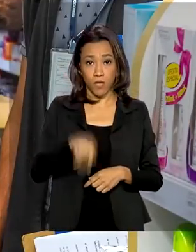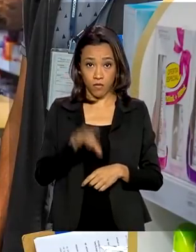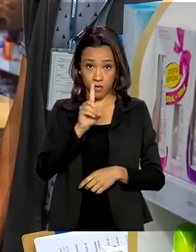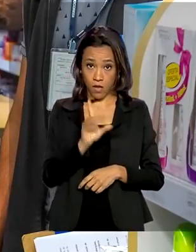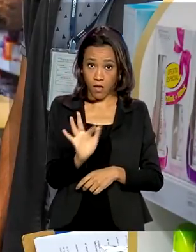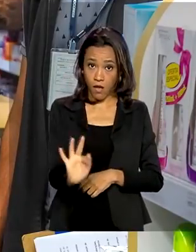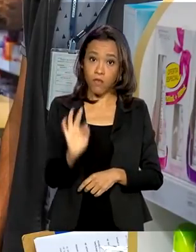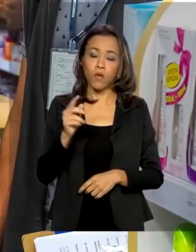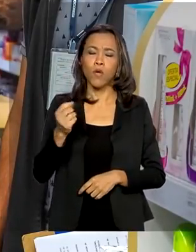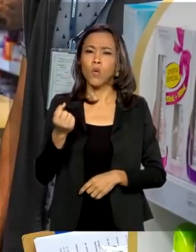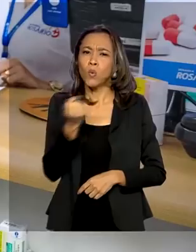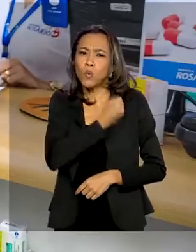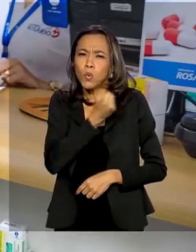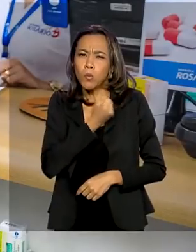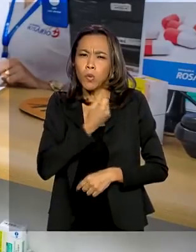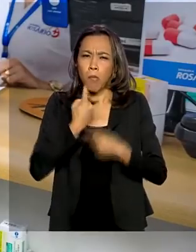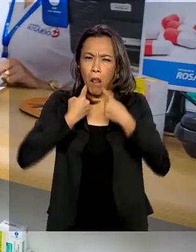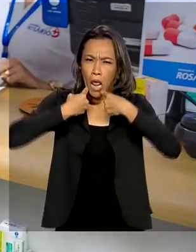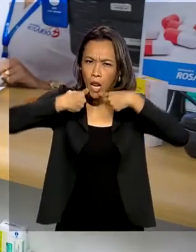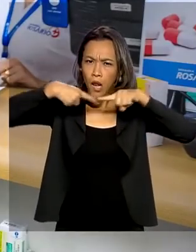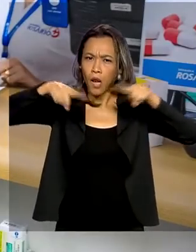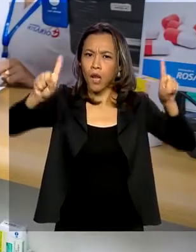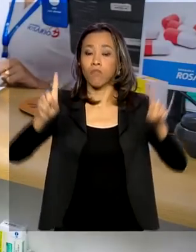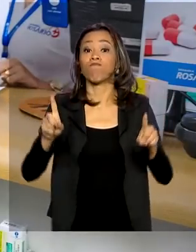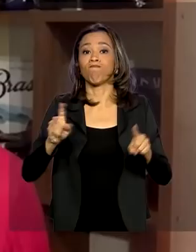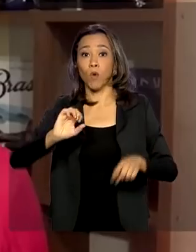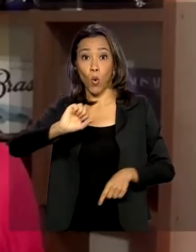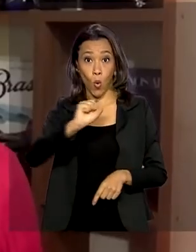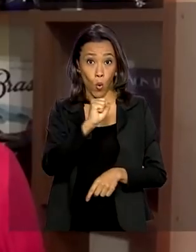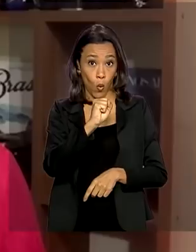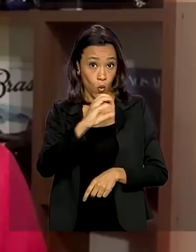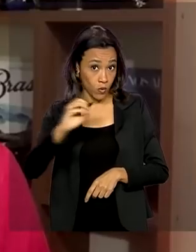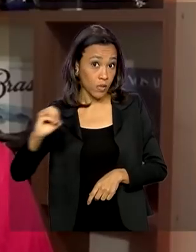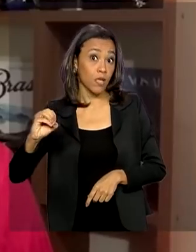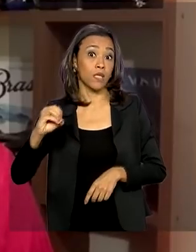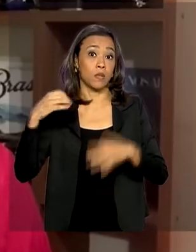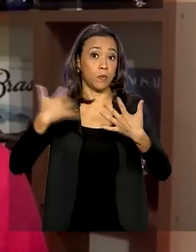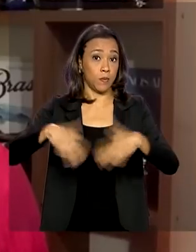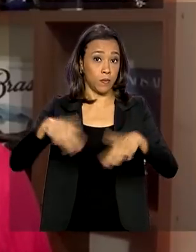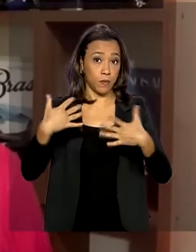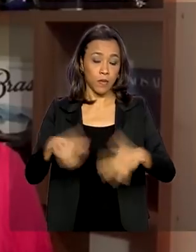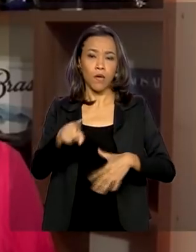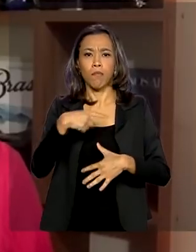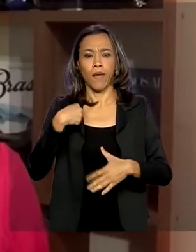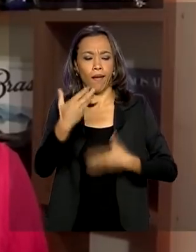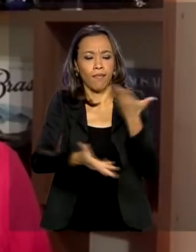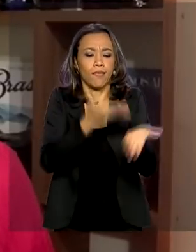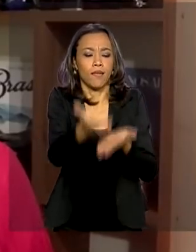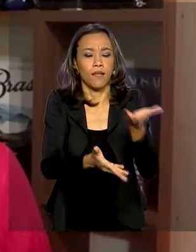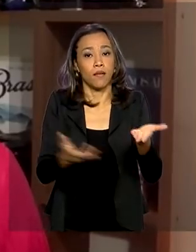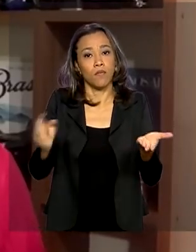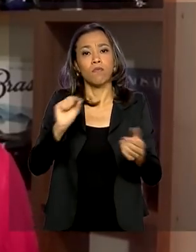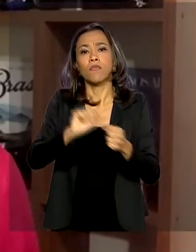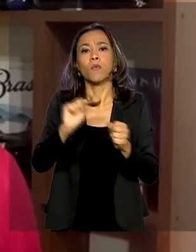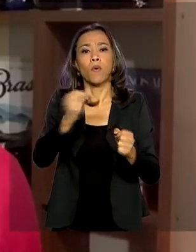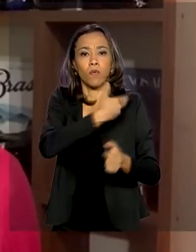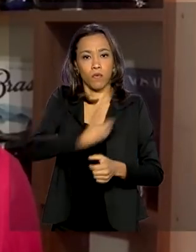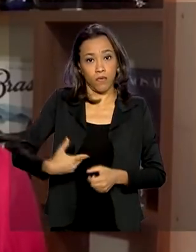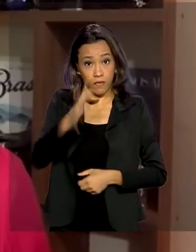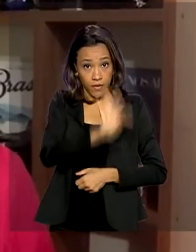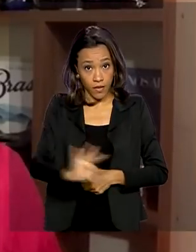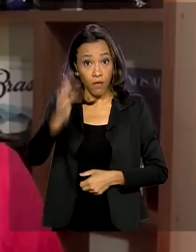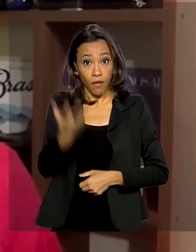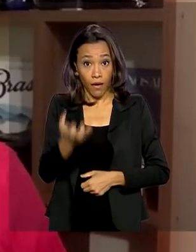o número de denúncias nos últimos dias passou de 800. Para atender a crescente demanda, o governo federal quer